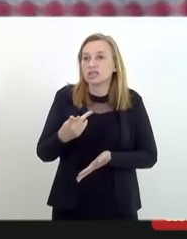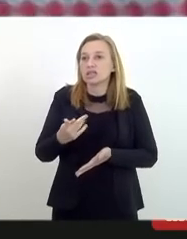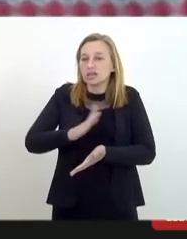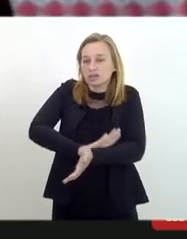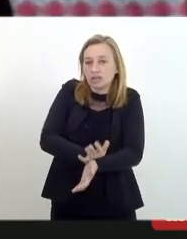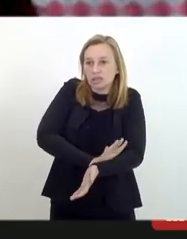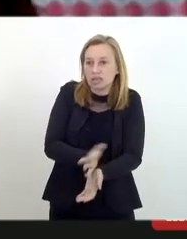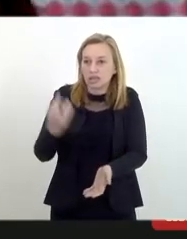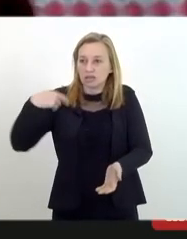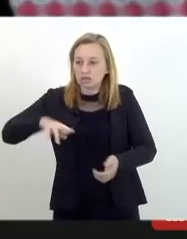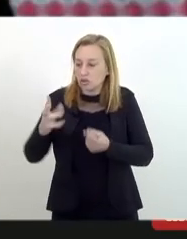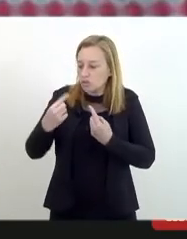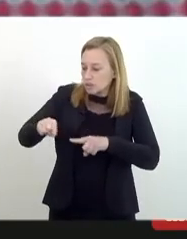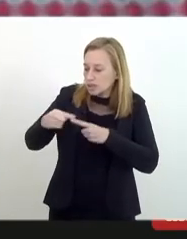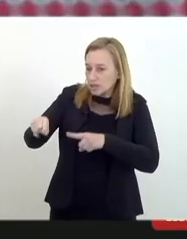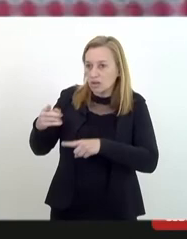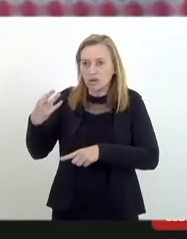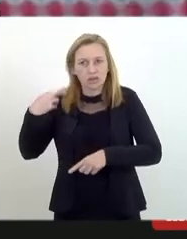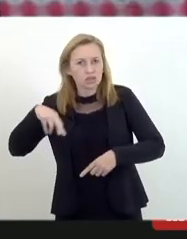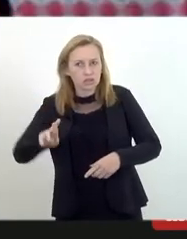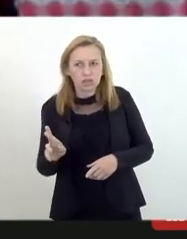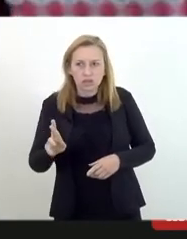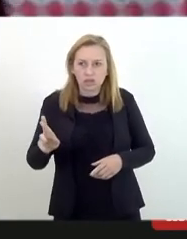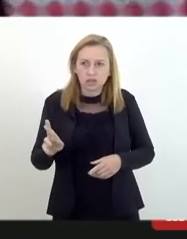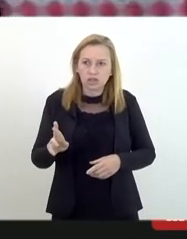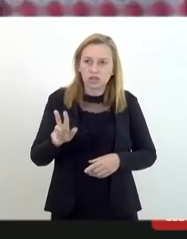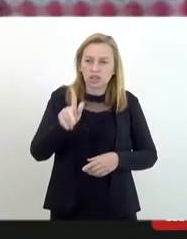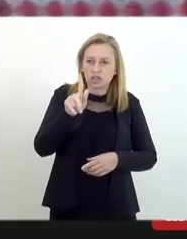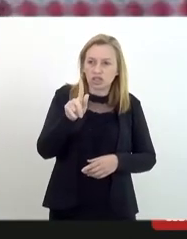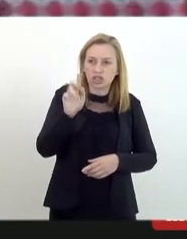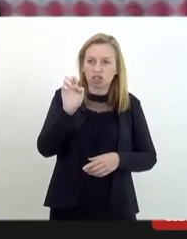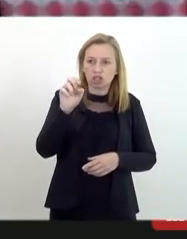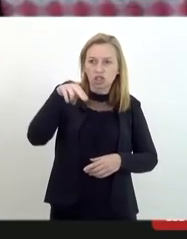perseguição religiosa xenofobia